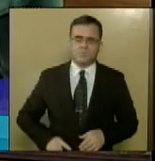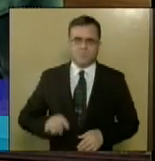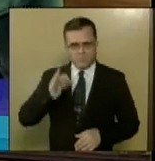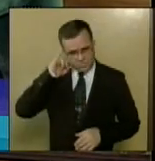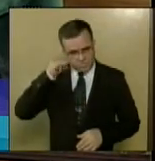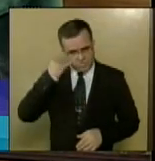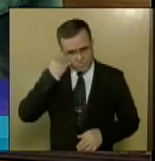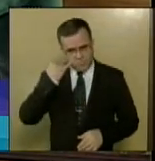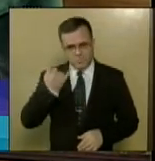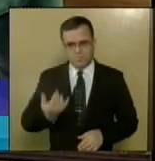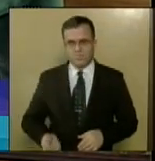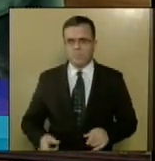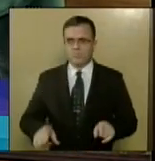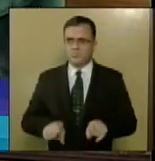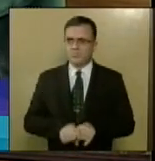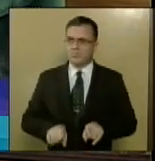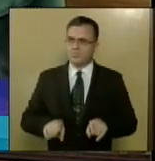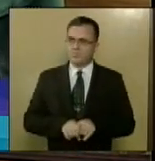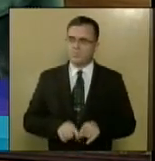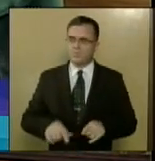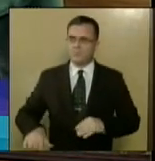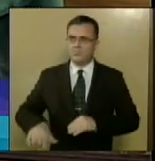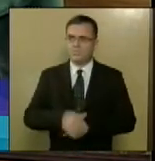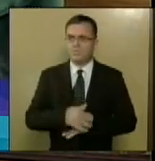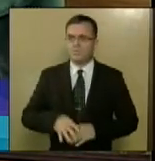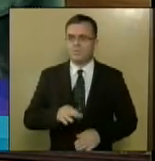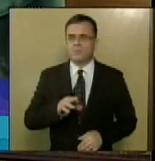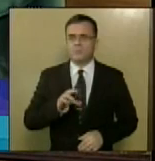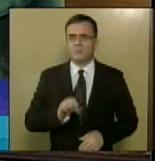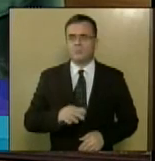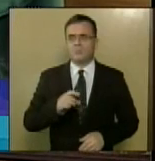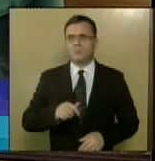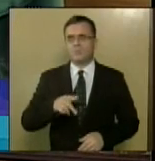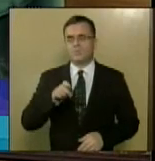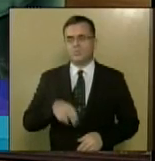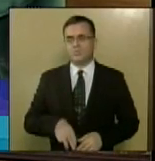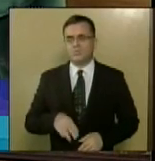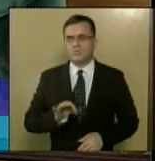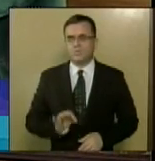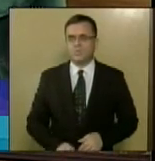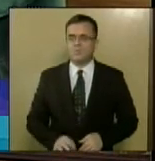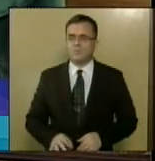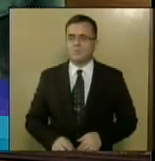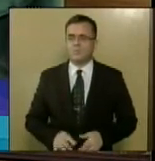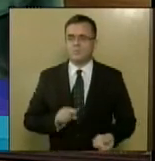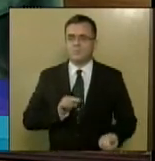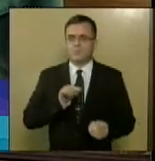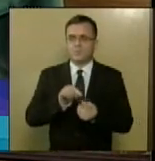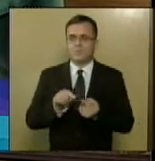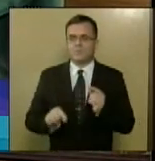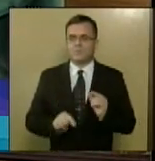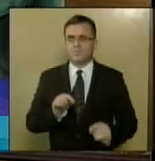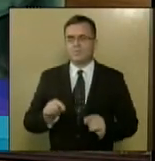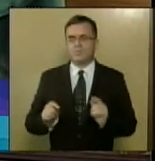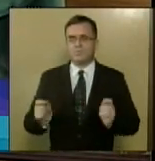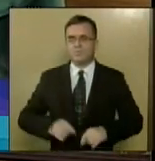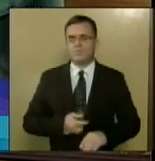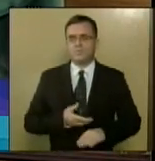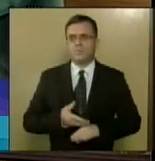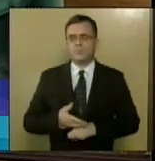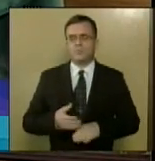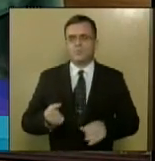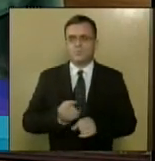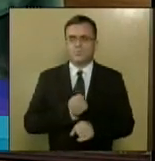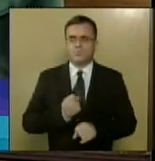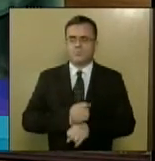-presidente do Departamento de Estradas e Rodagem, doutor Antônio Vasconcelos. Sentindo que possa viabilizar o asfaltamento da